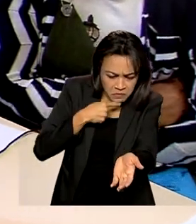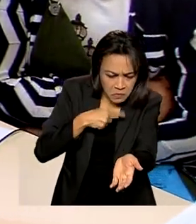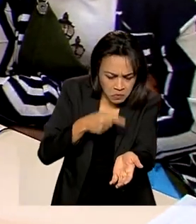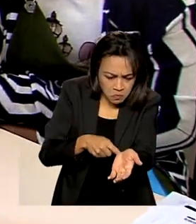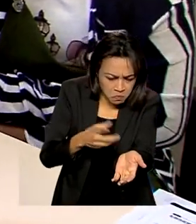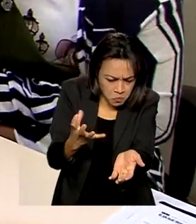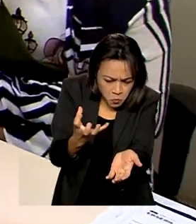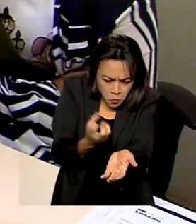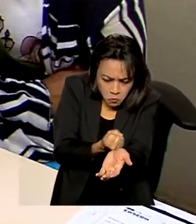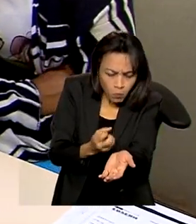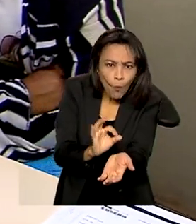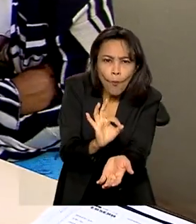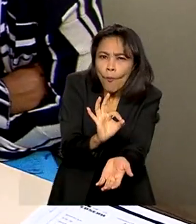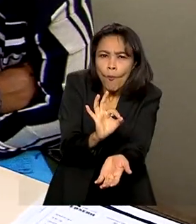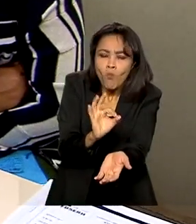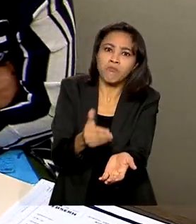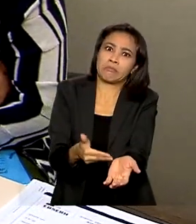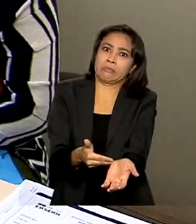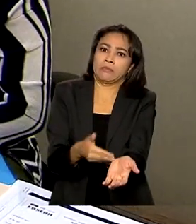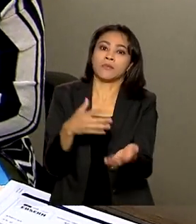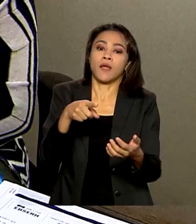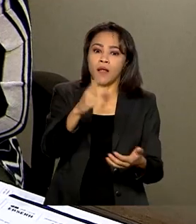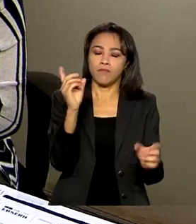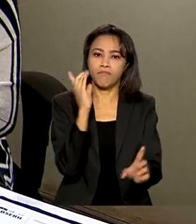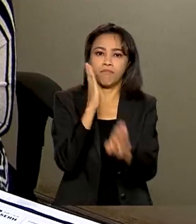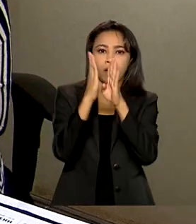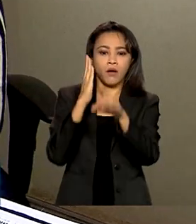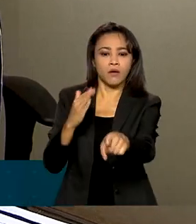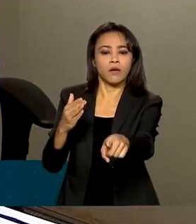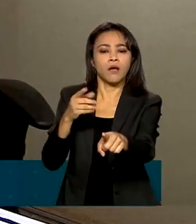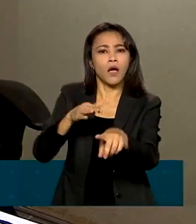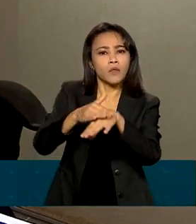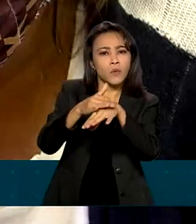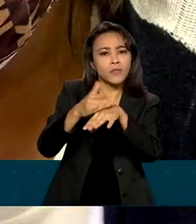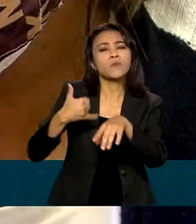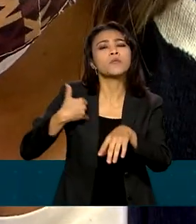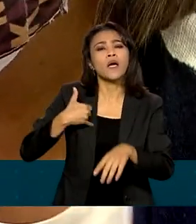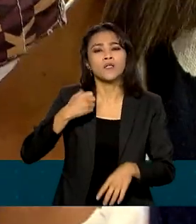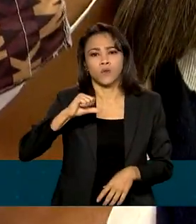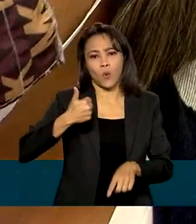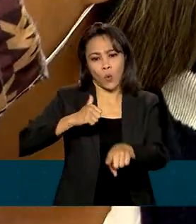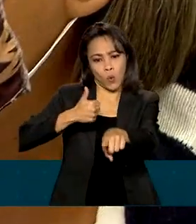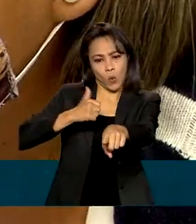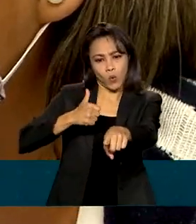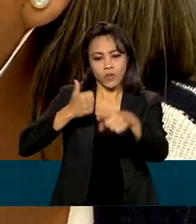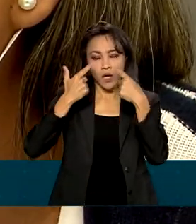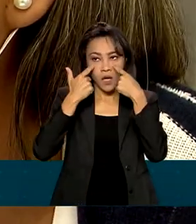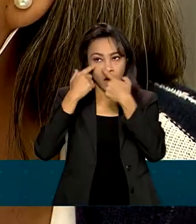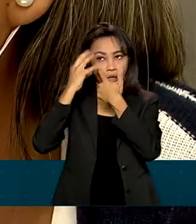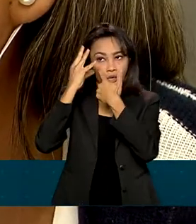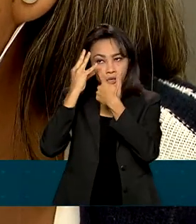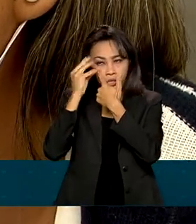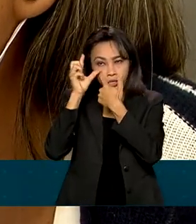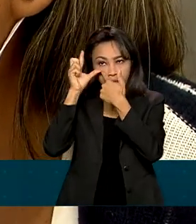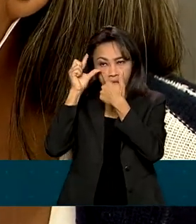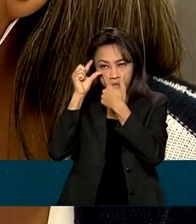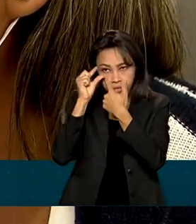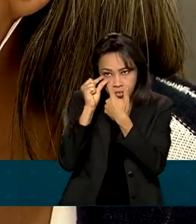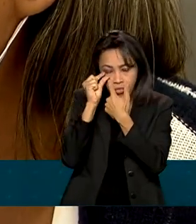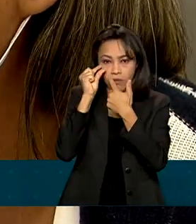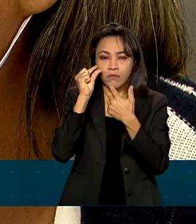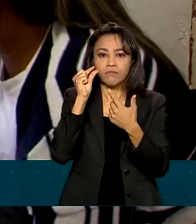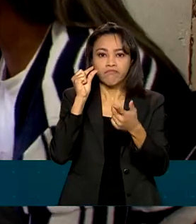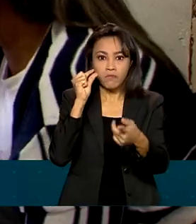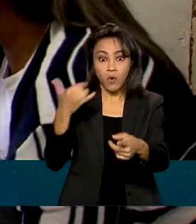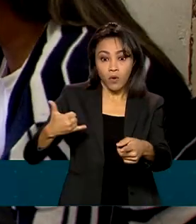A Luísa descobriu que também tinha a doença com 11 anos de idade. Ela perdeu a visão de um olho e hoje, aos 24